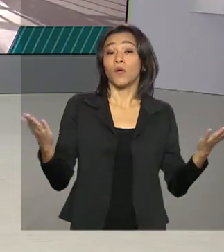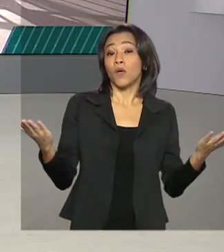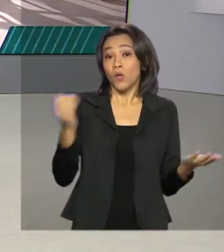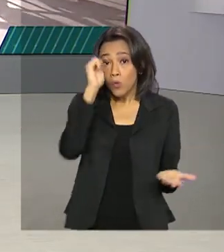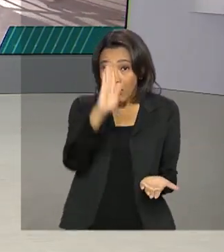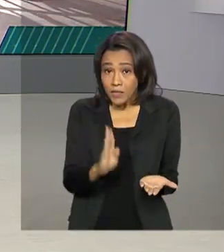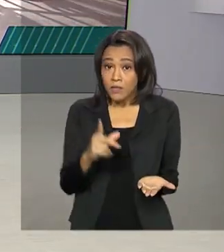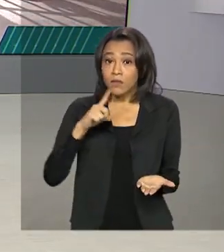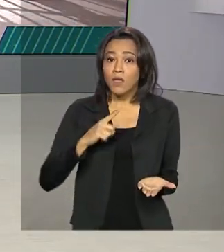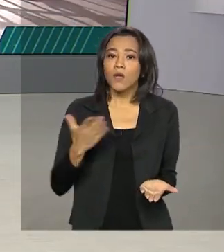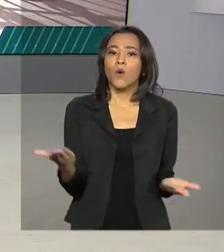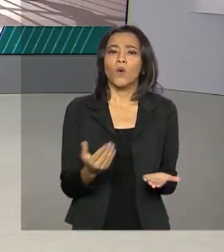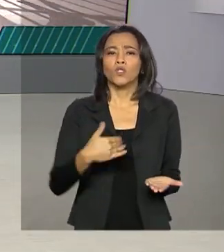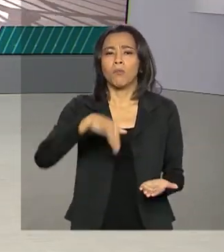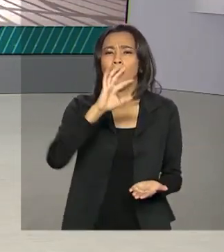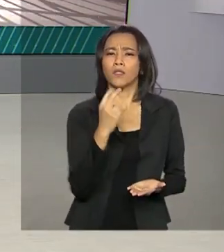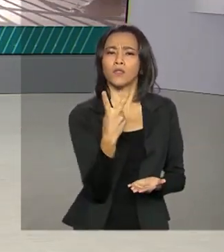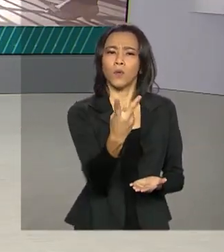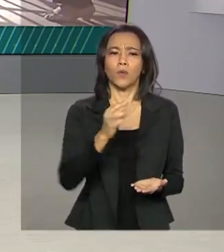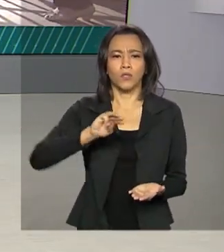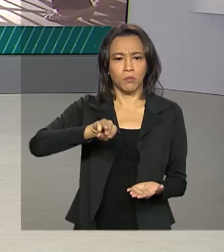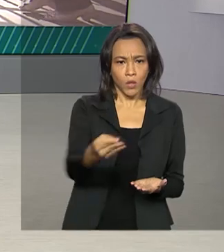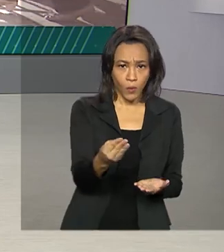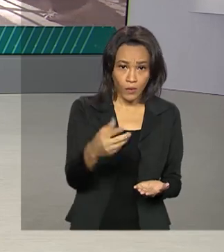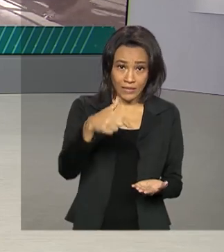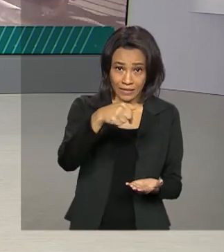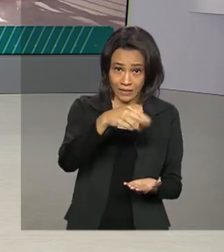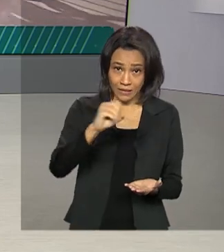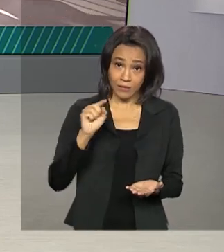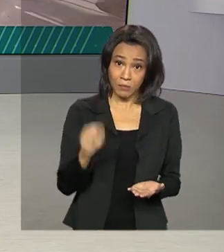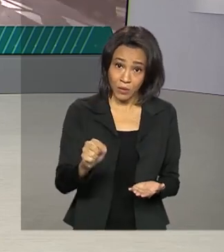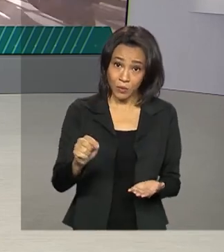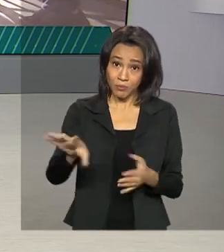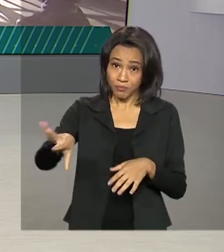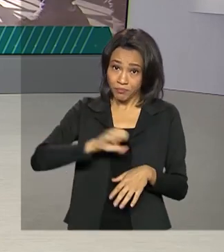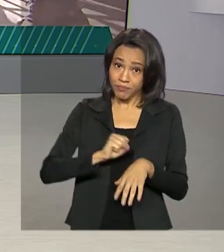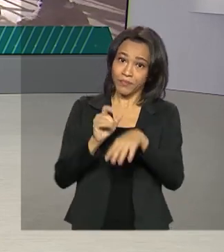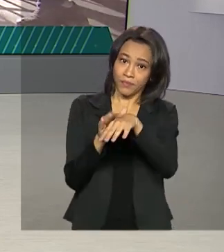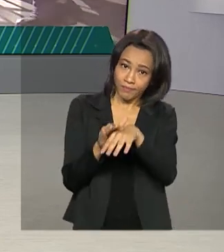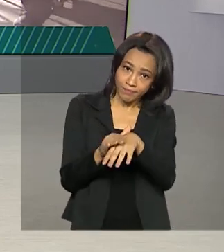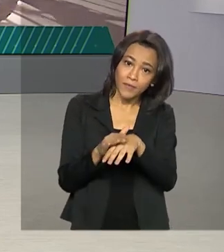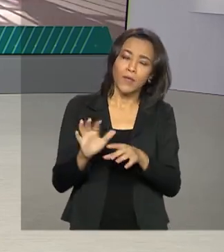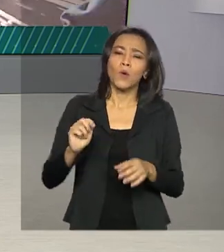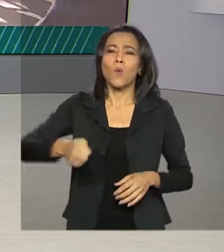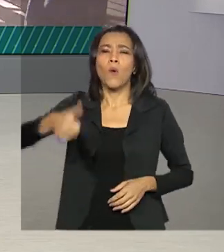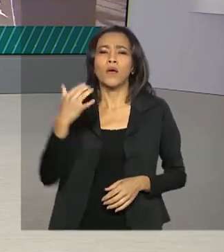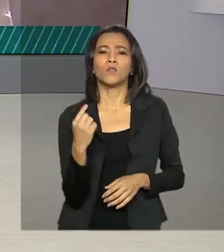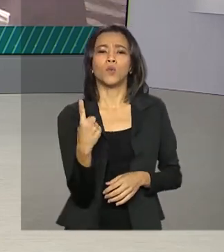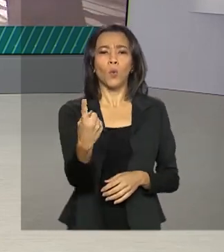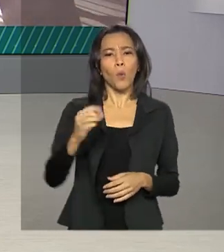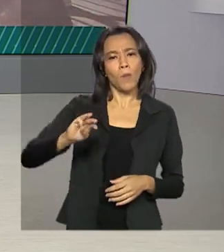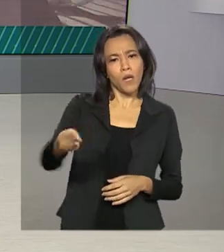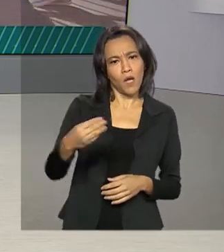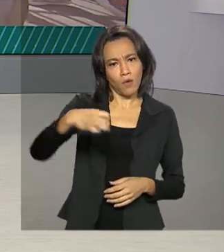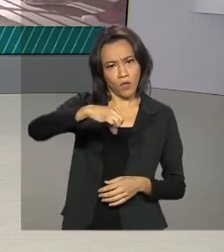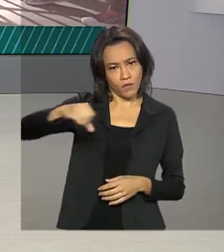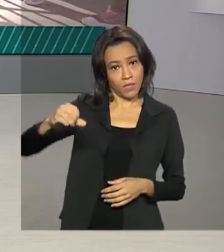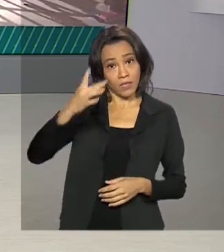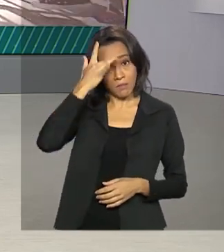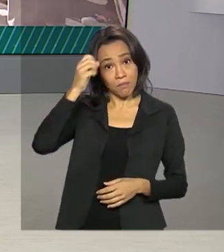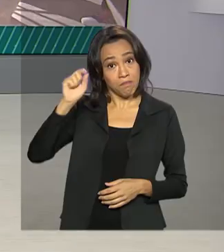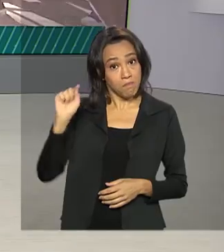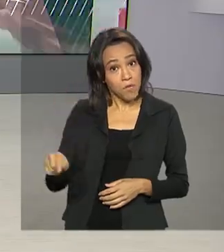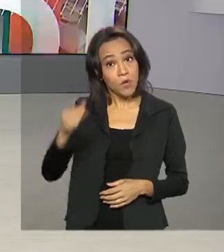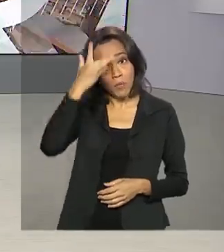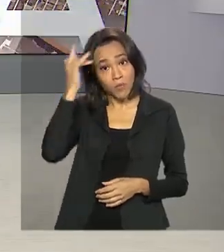de 2 milhões e 700 mil casos confirmados de coronavírus. Quase 1 milhão e 900 mil pessoas estão curadas da